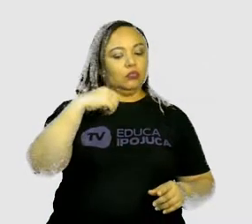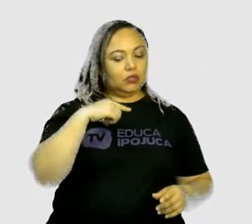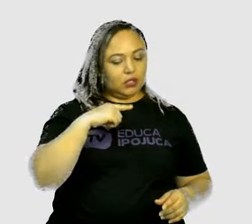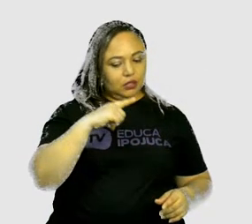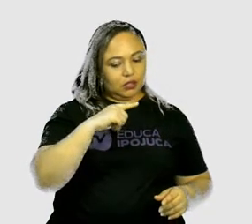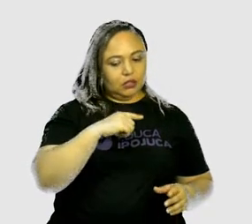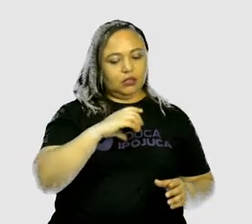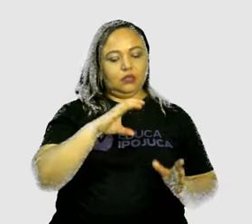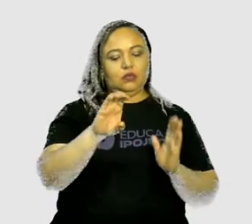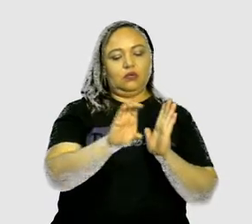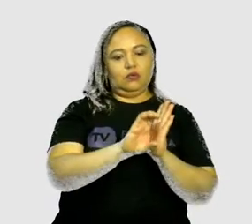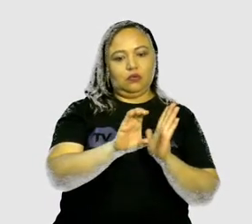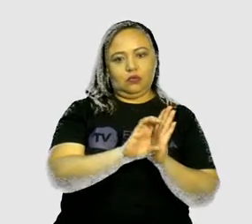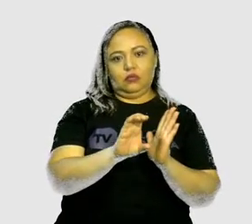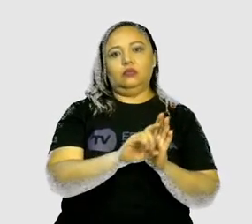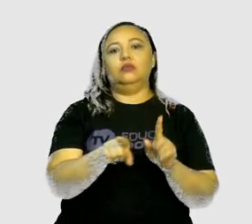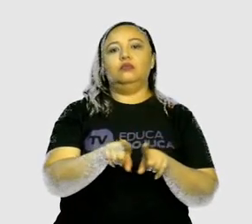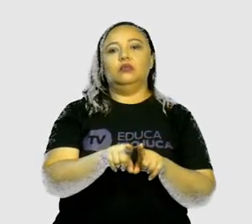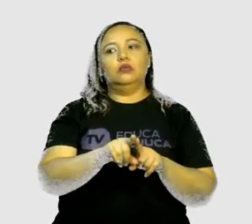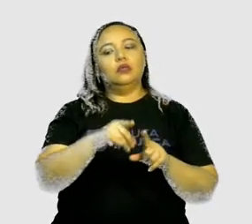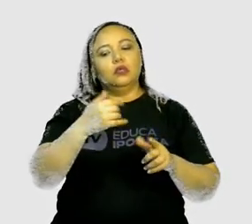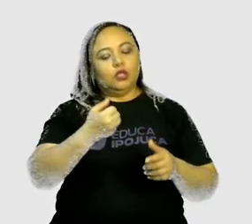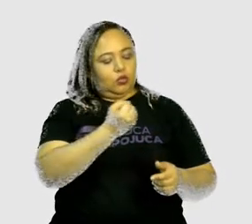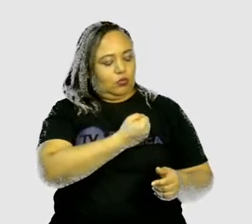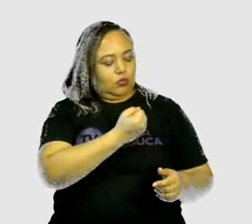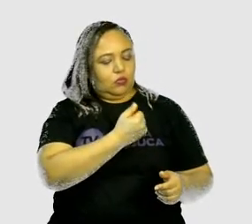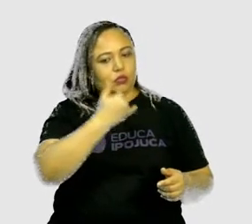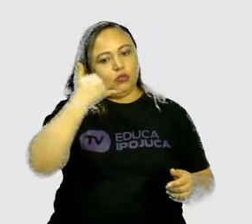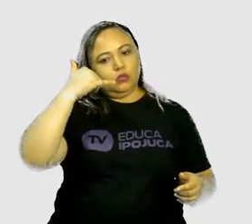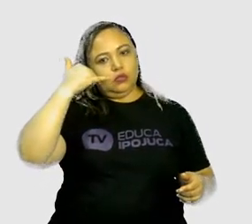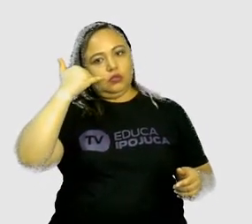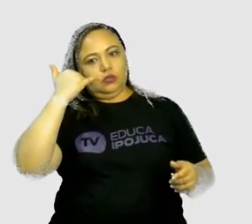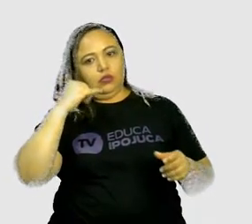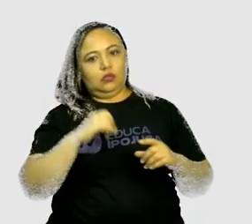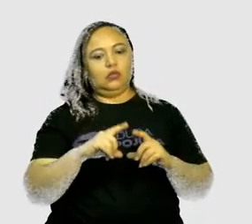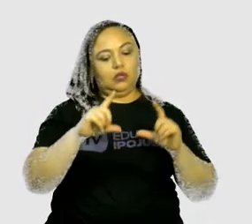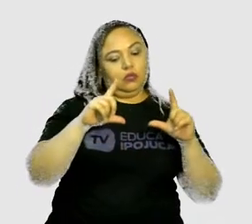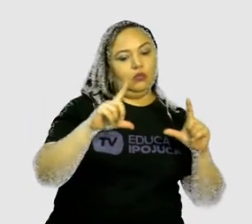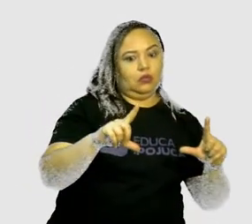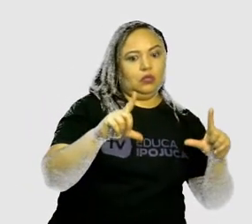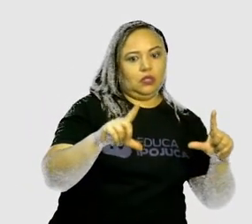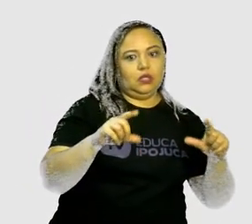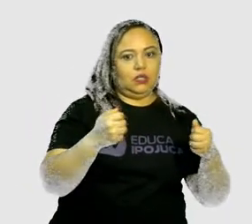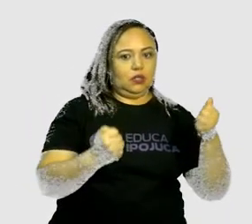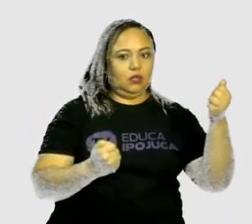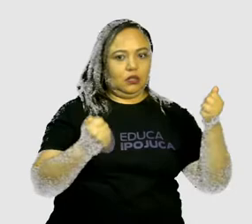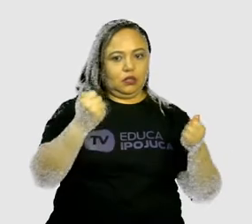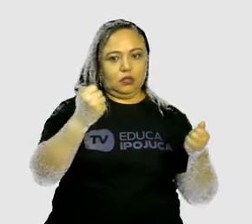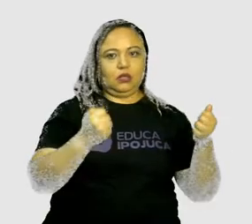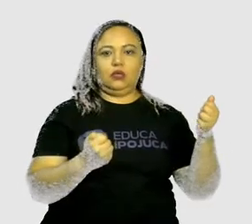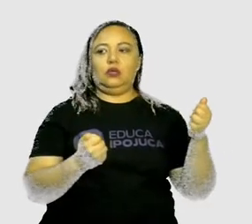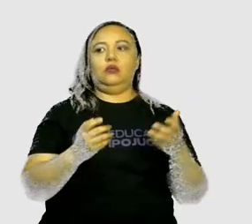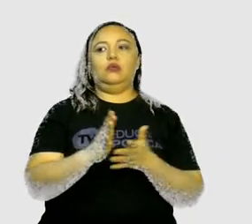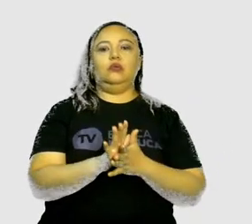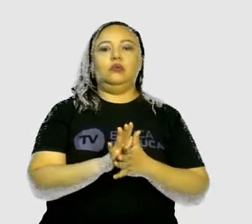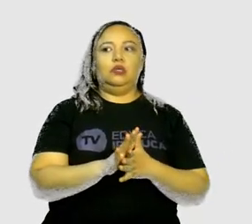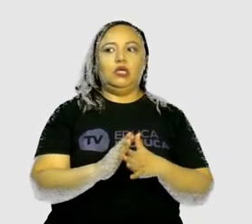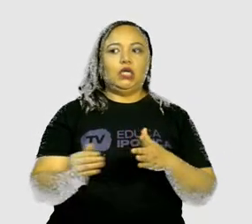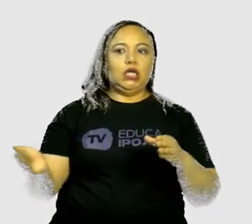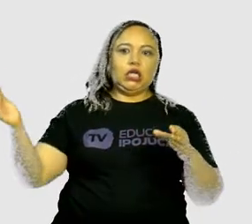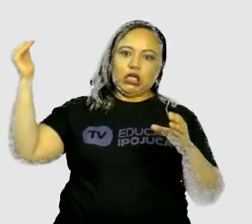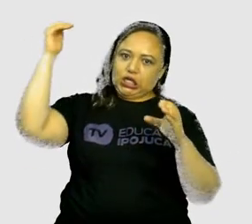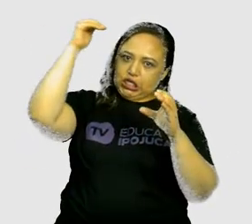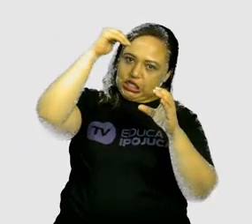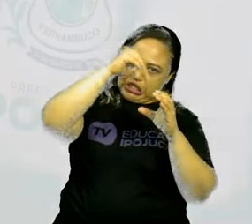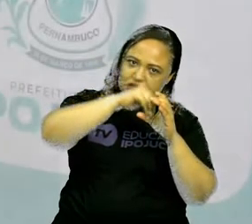Número de telefone, placa de carro, são números que identificam e inserem o cidadão no